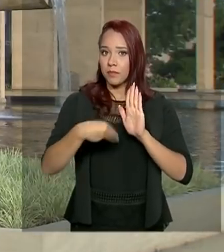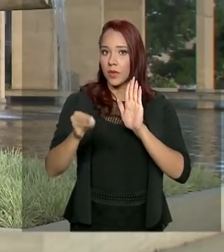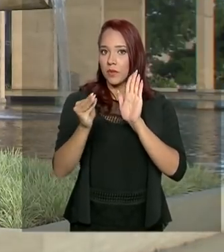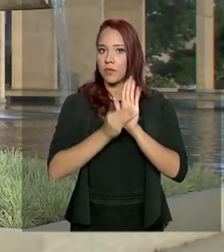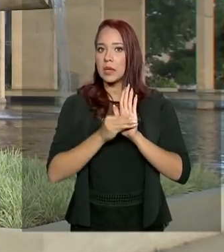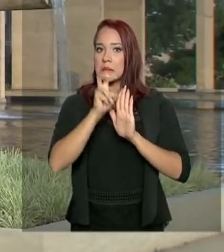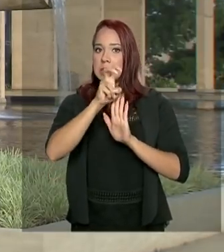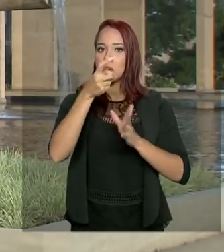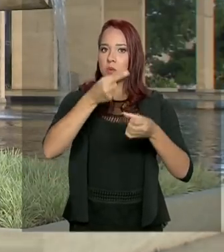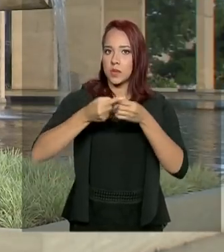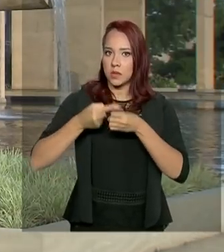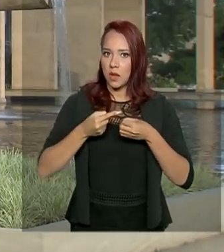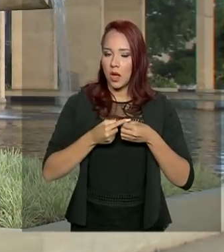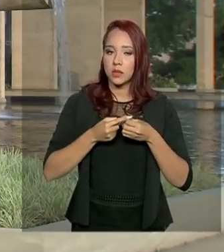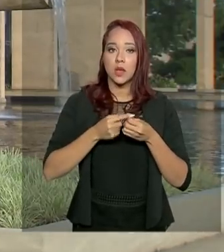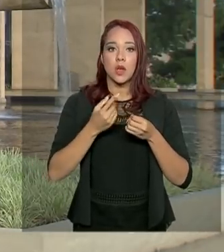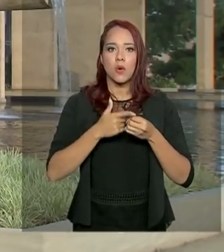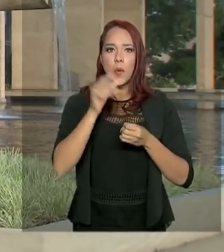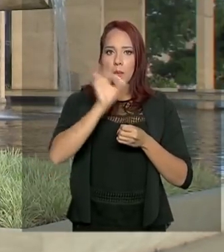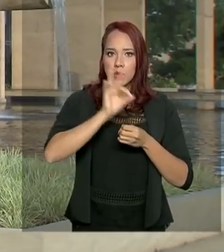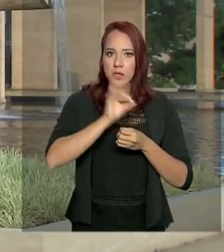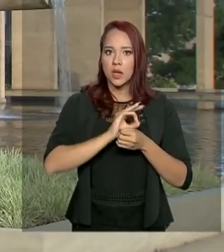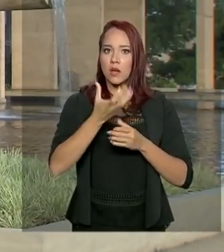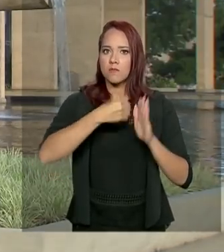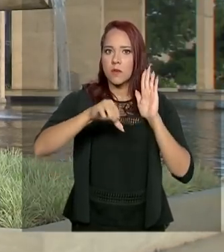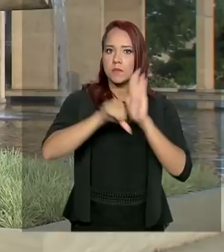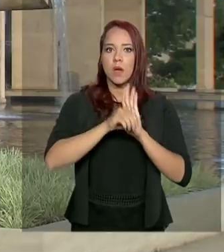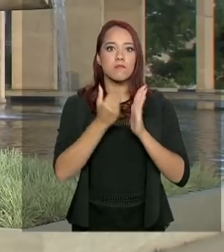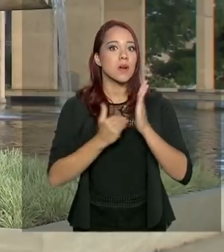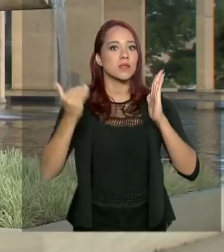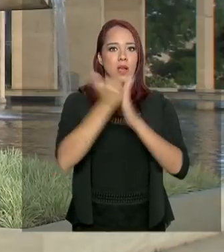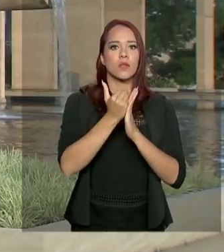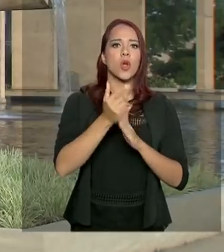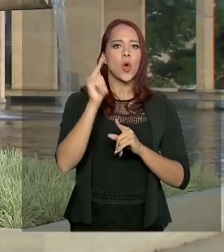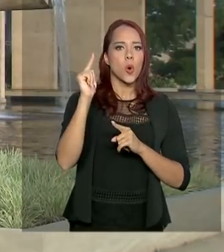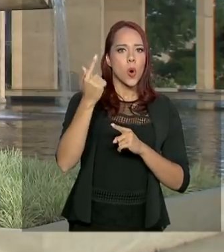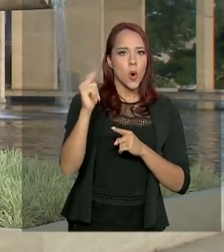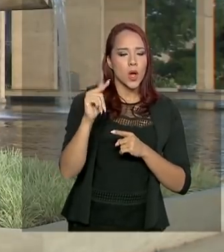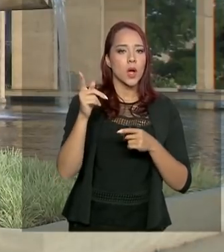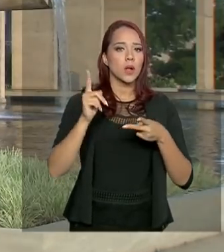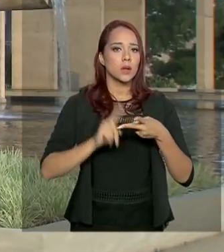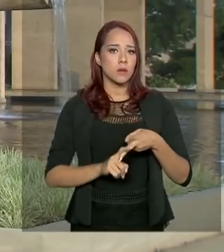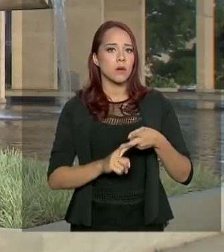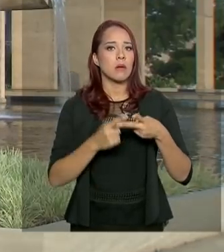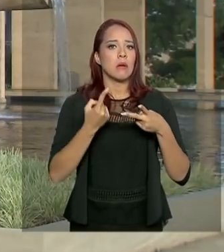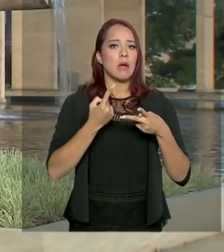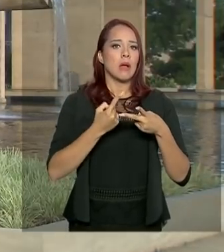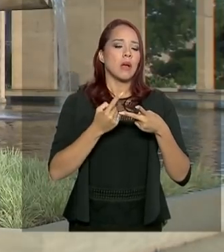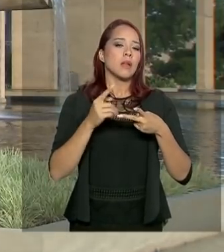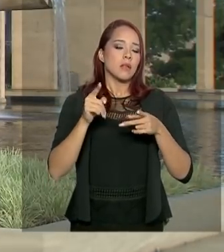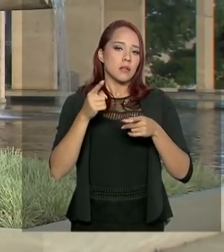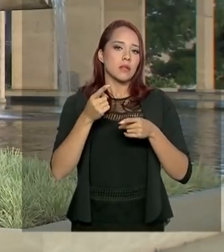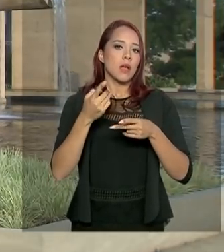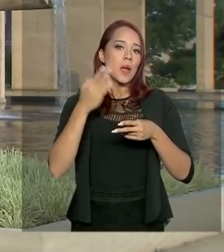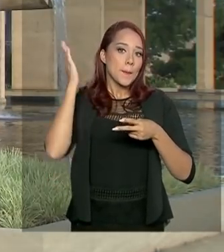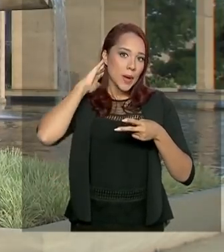em cinco cidades com altos índices de criminalidade. Goiânia, no estado de Goiás, Ananindeua, no Pará, Cariacica,